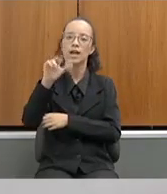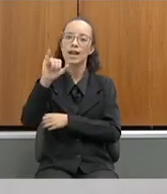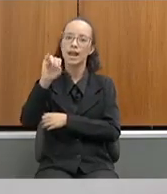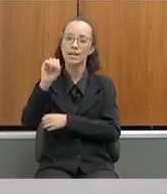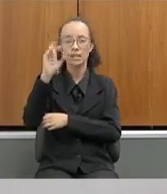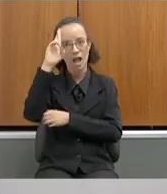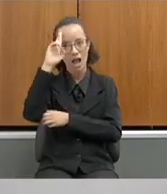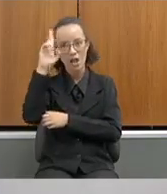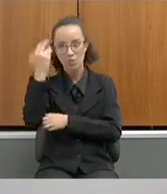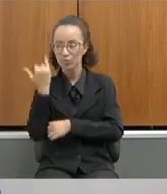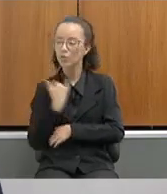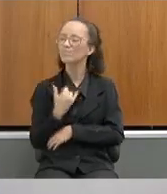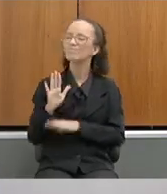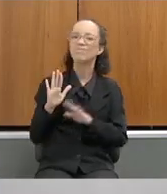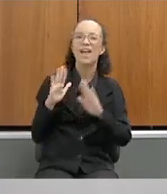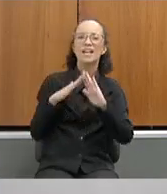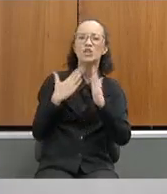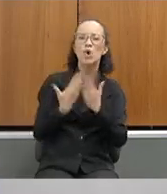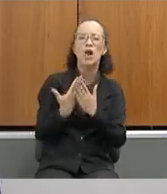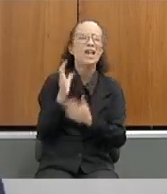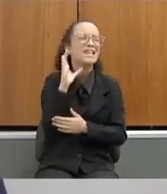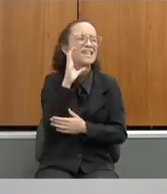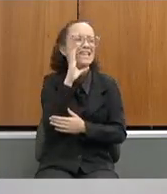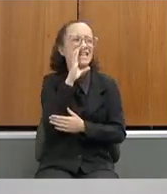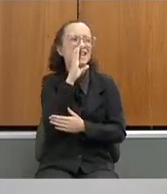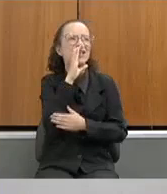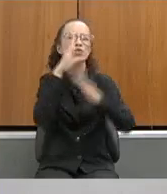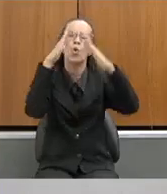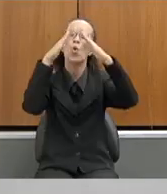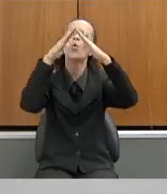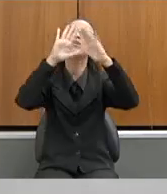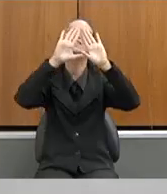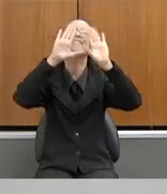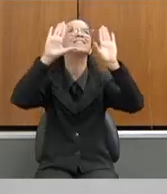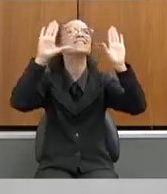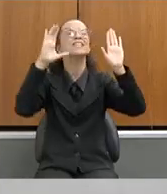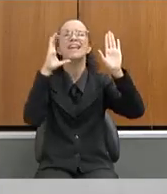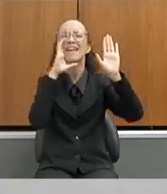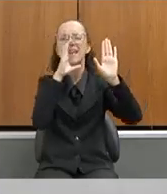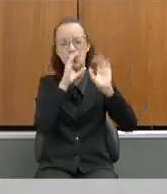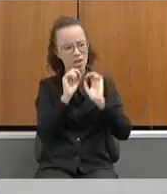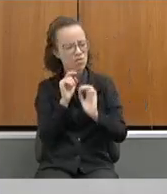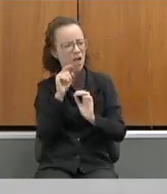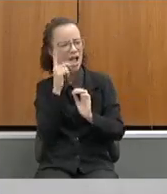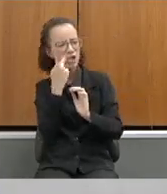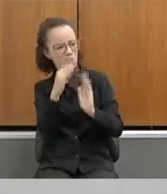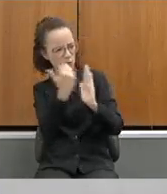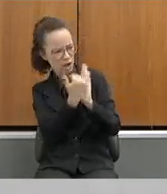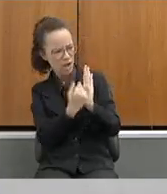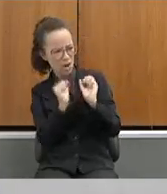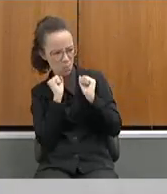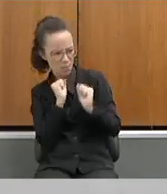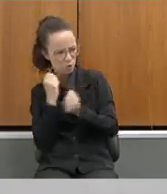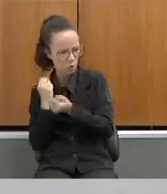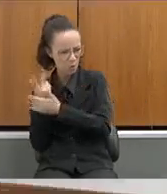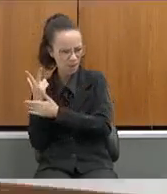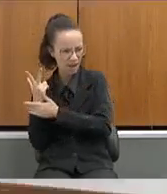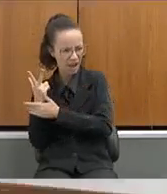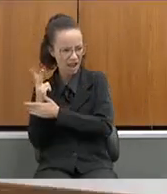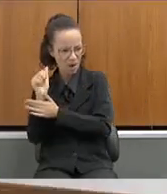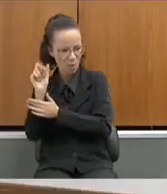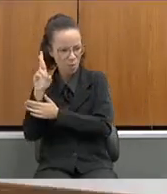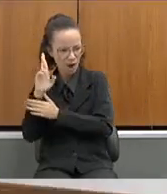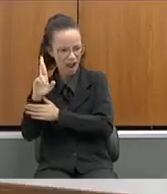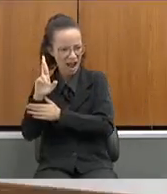deputado, a nossa escola é muito quente, o teto é muito quente, com a sua emenda eu posso comprar ar-condicionado para